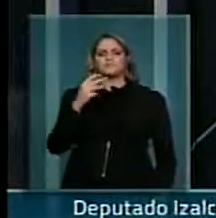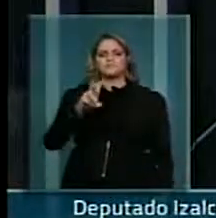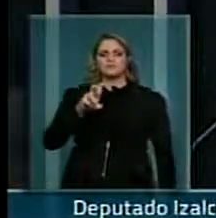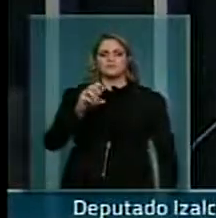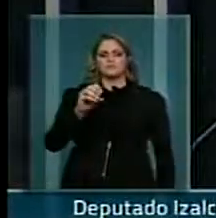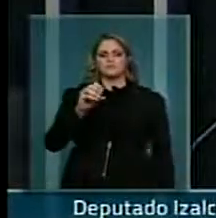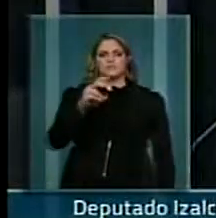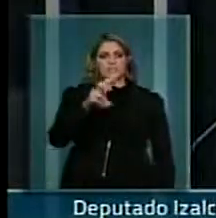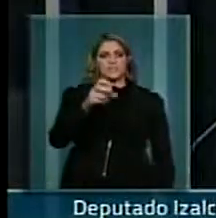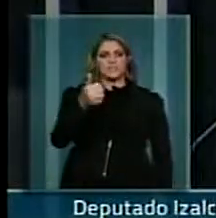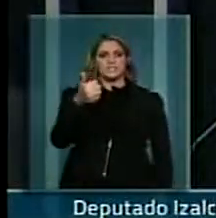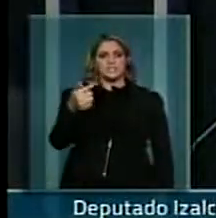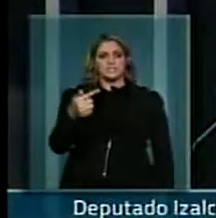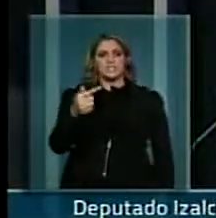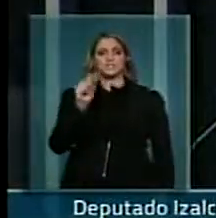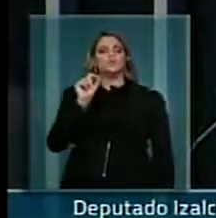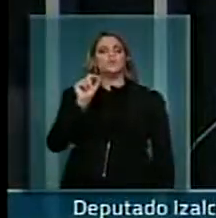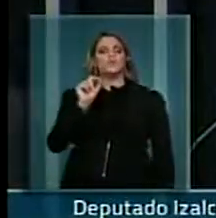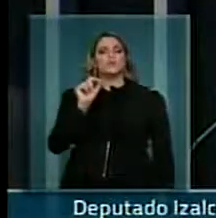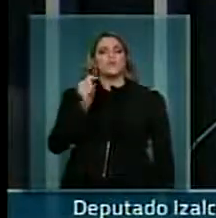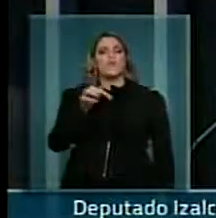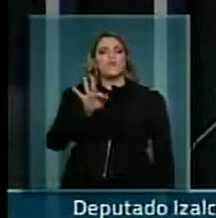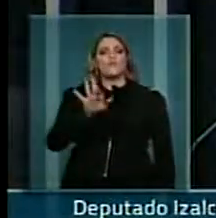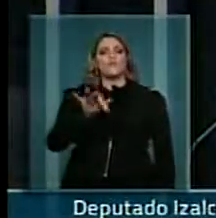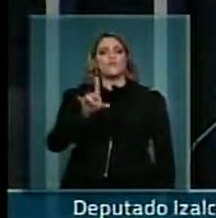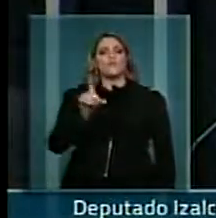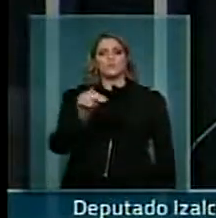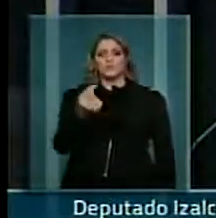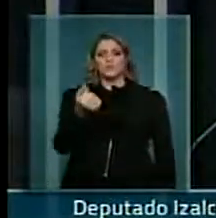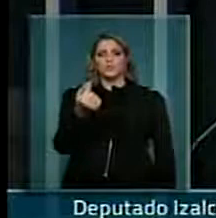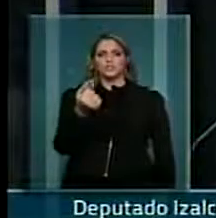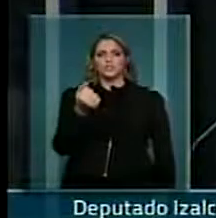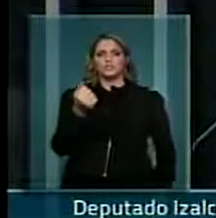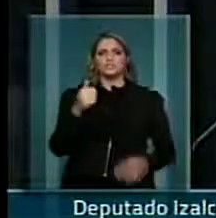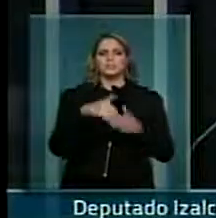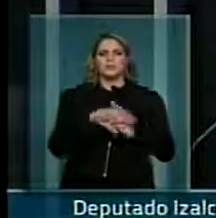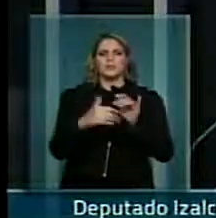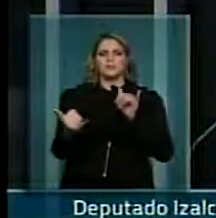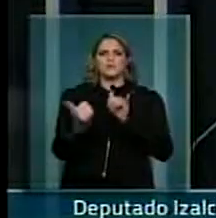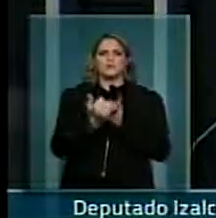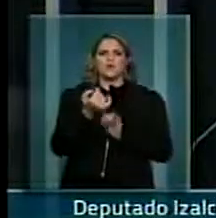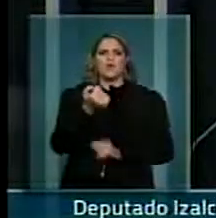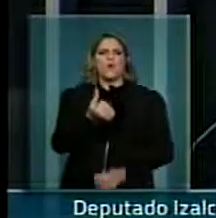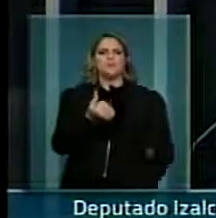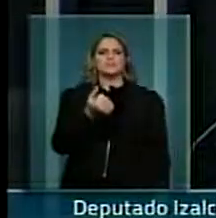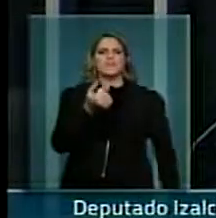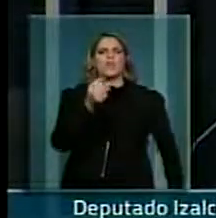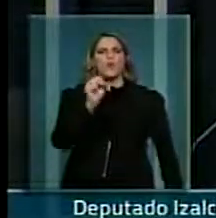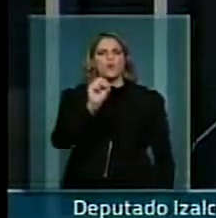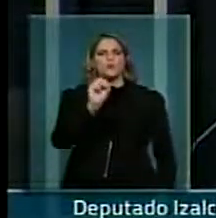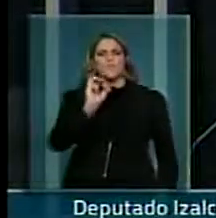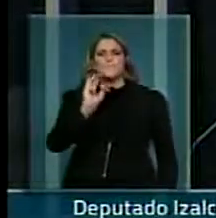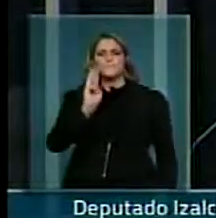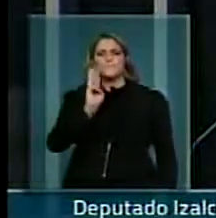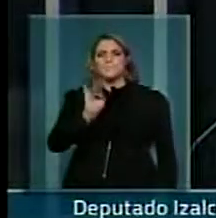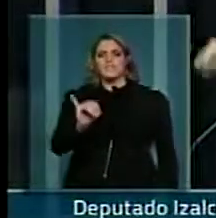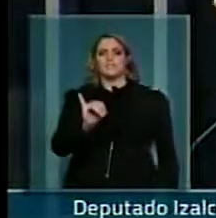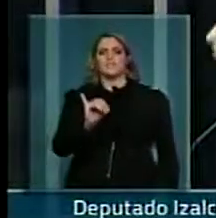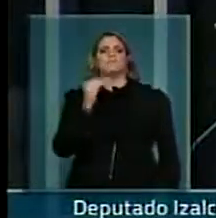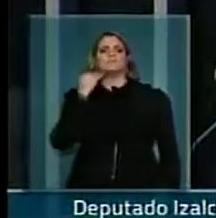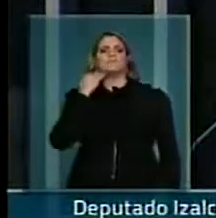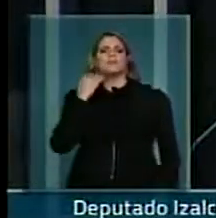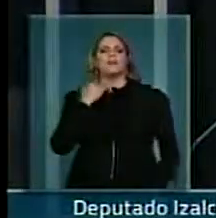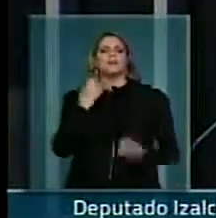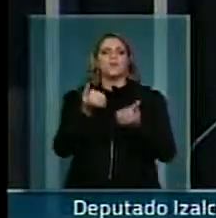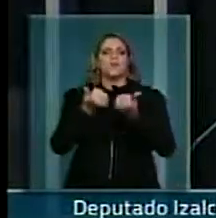trata dos fundos de variação que perdoa quase 8 bilhões dos bancos falidos. Então nós